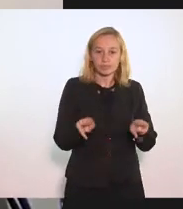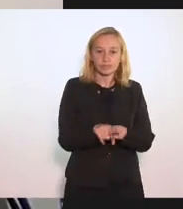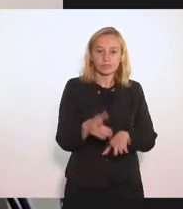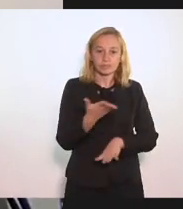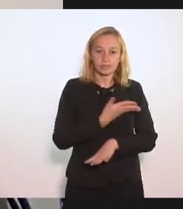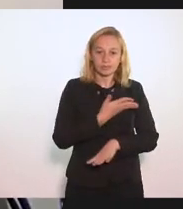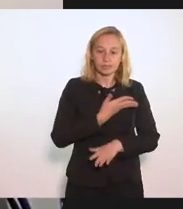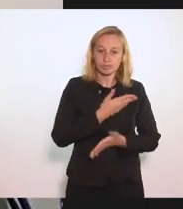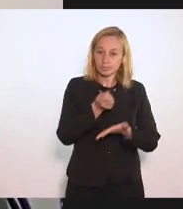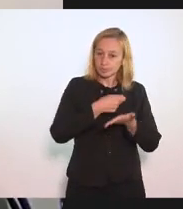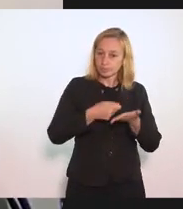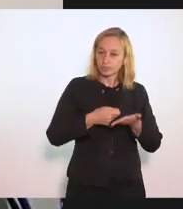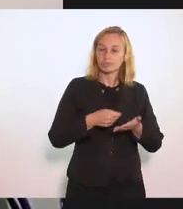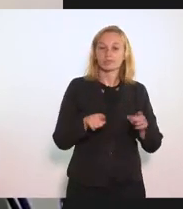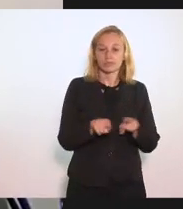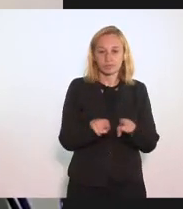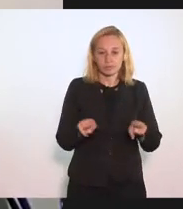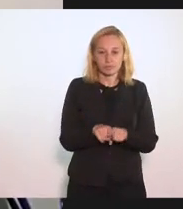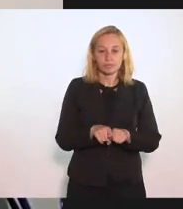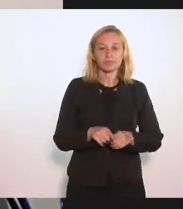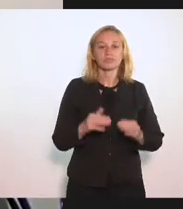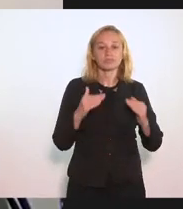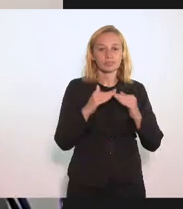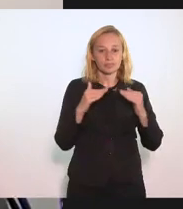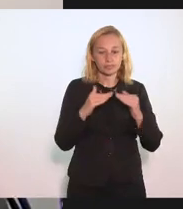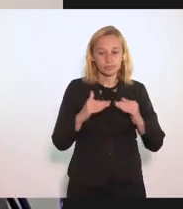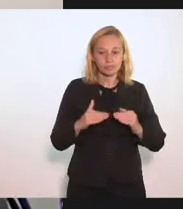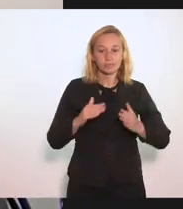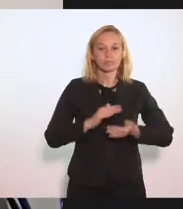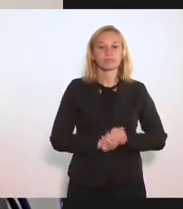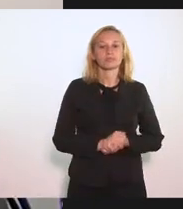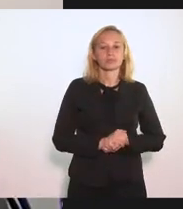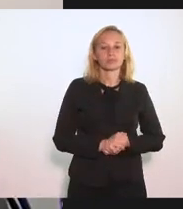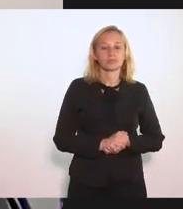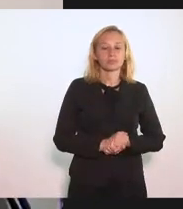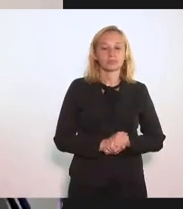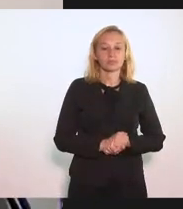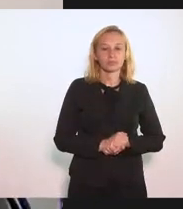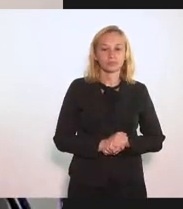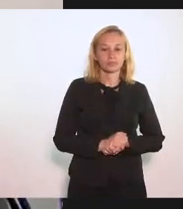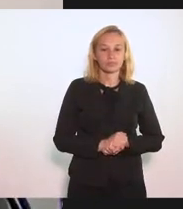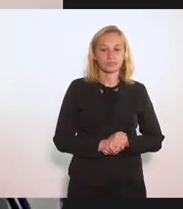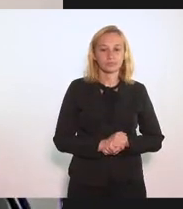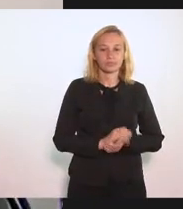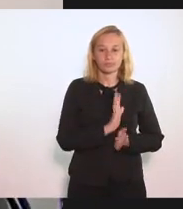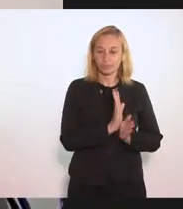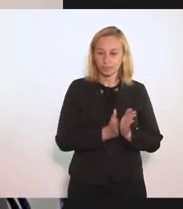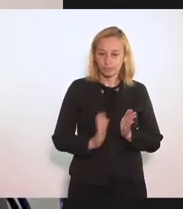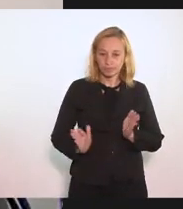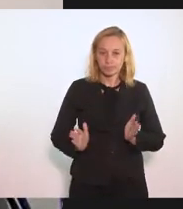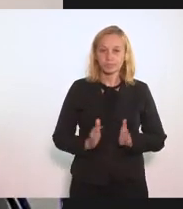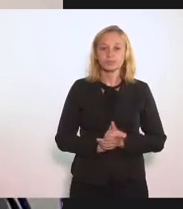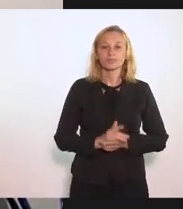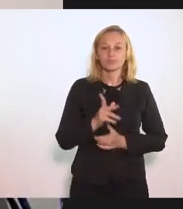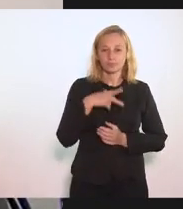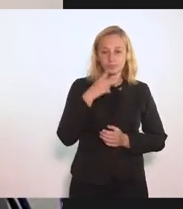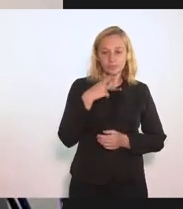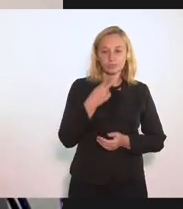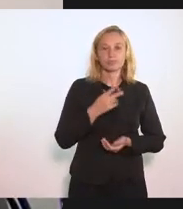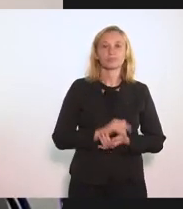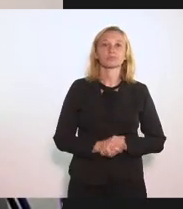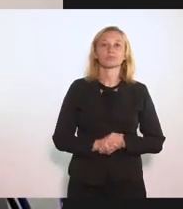colegas inscritos Pela concordância Da inversão Da ordem Da fala